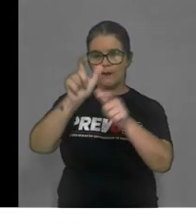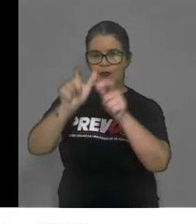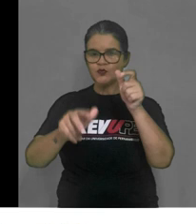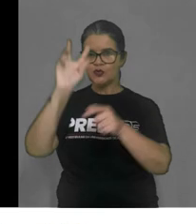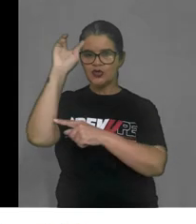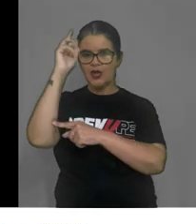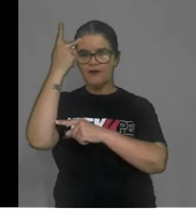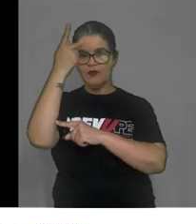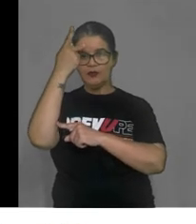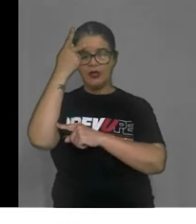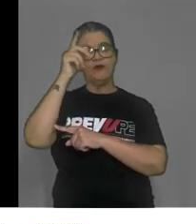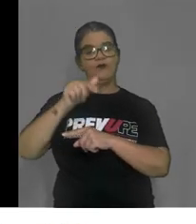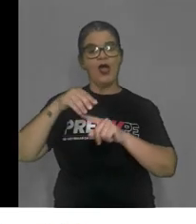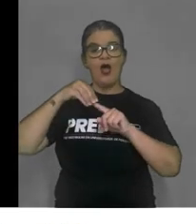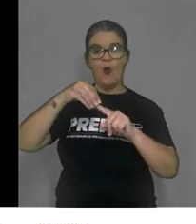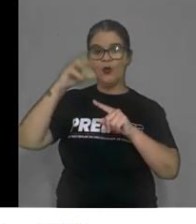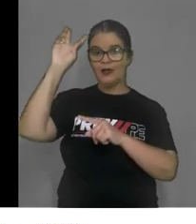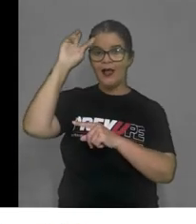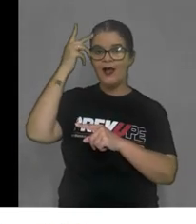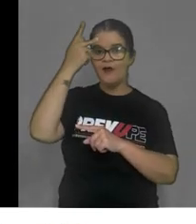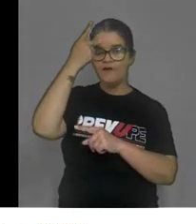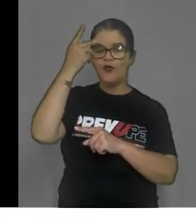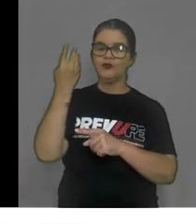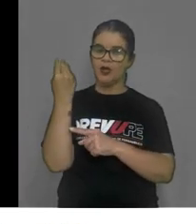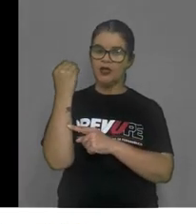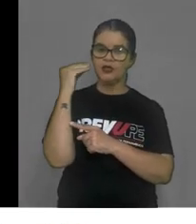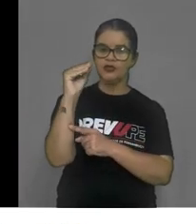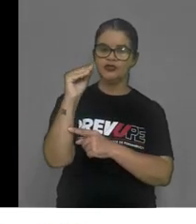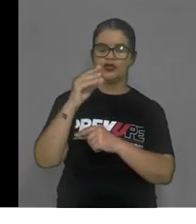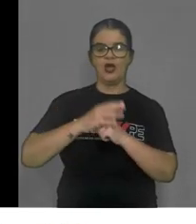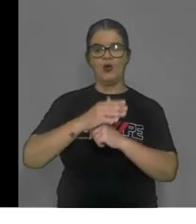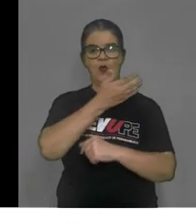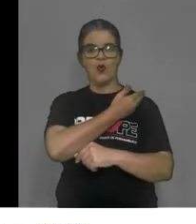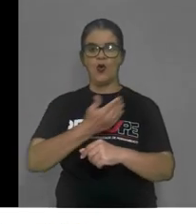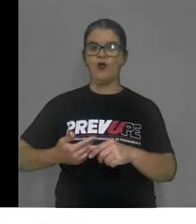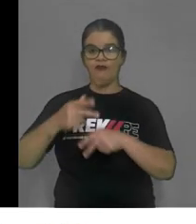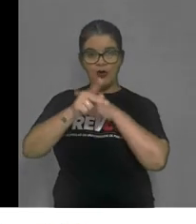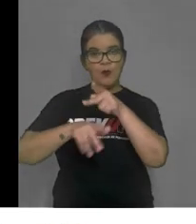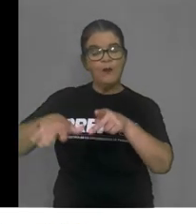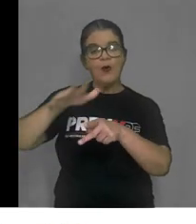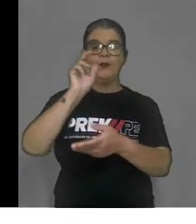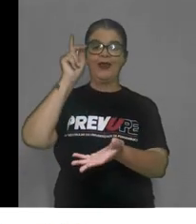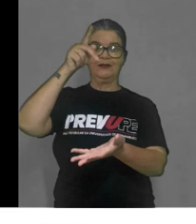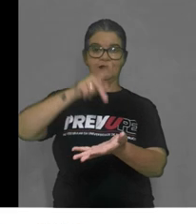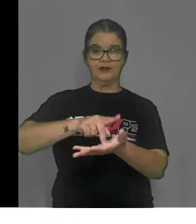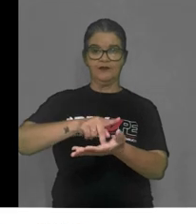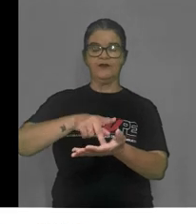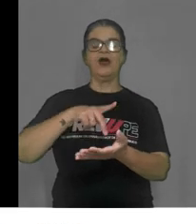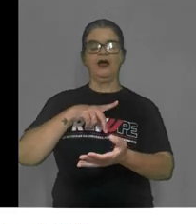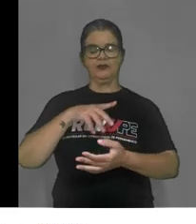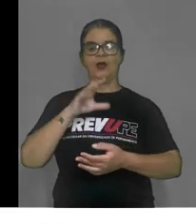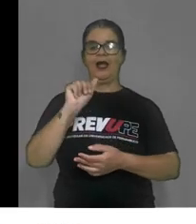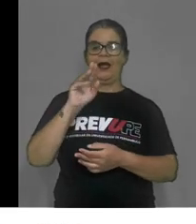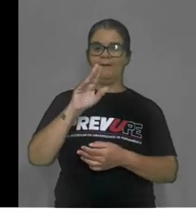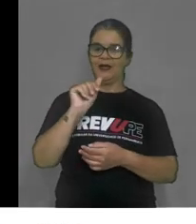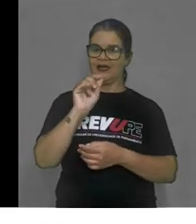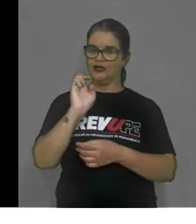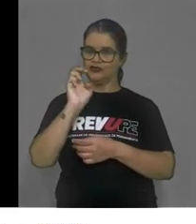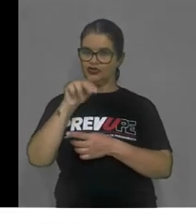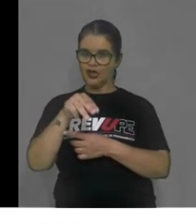única revolta que instalou um governo popular de fato. A cabanagem teve seu nome, né?